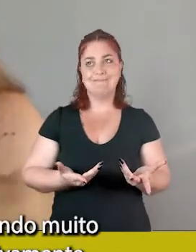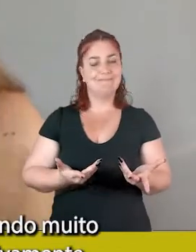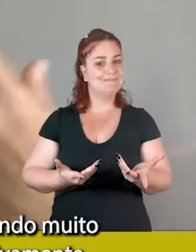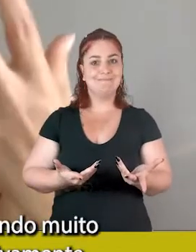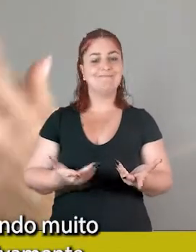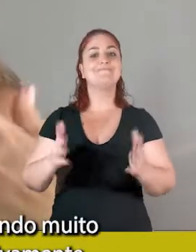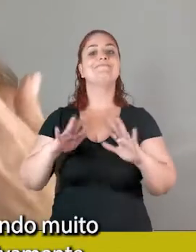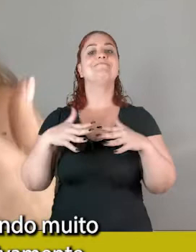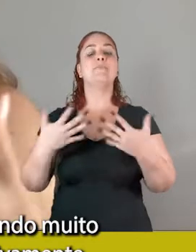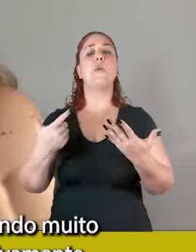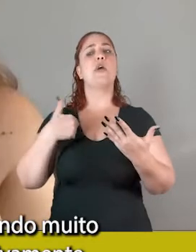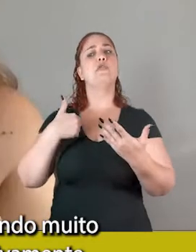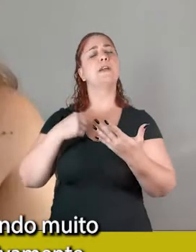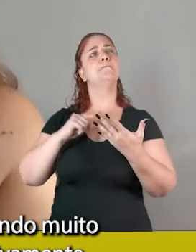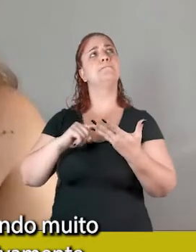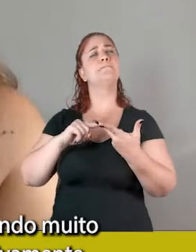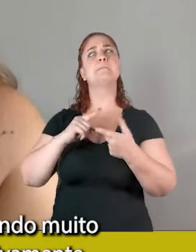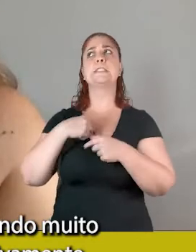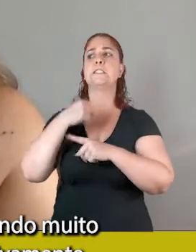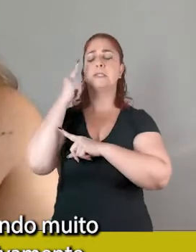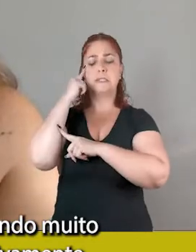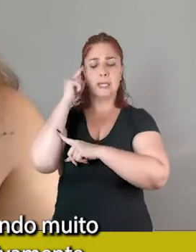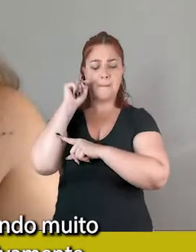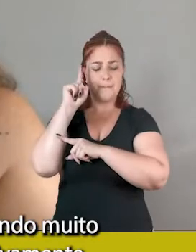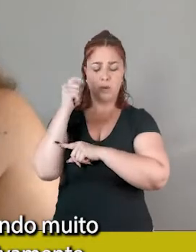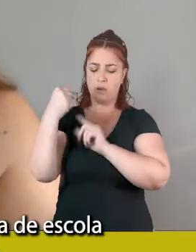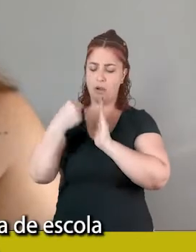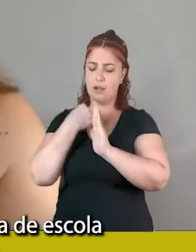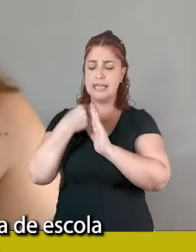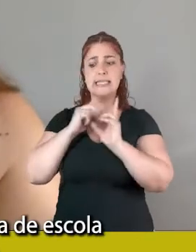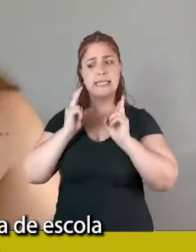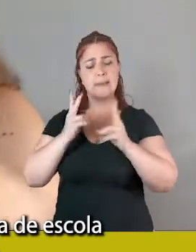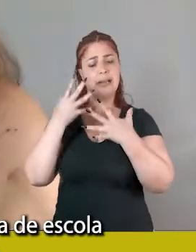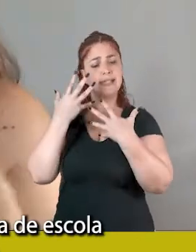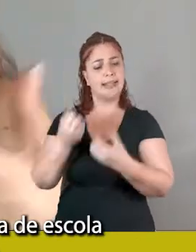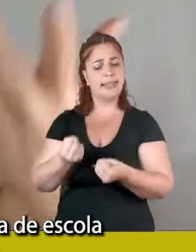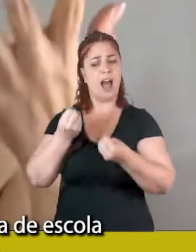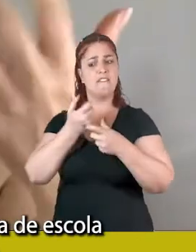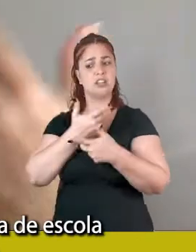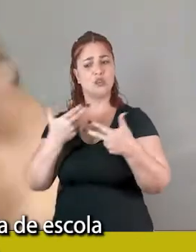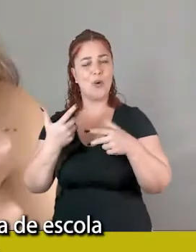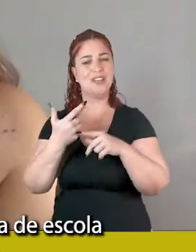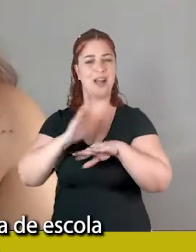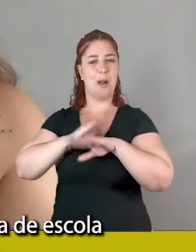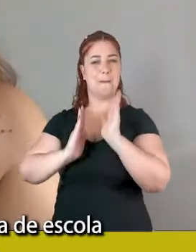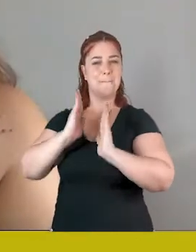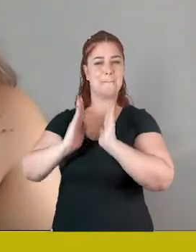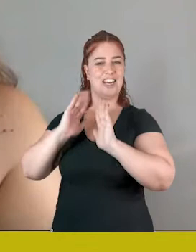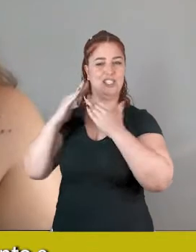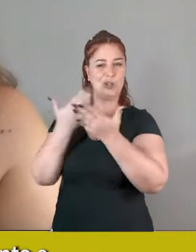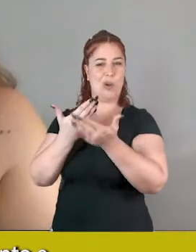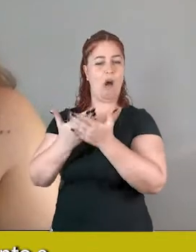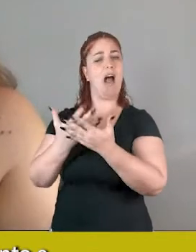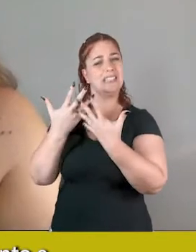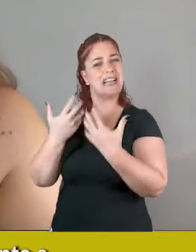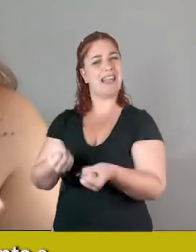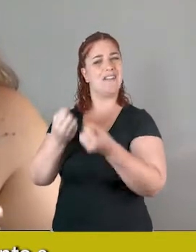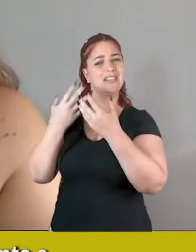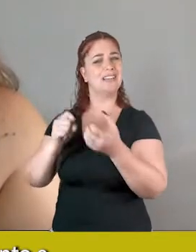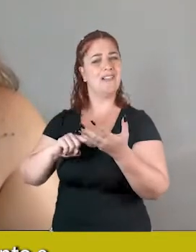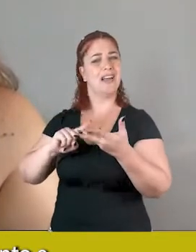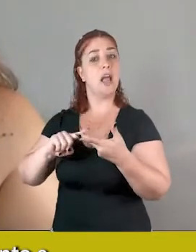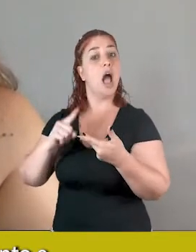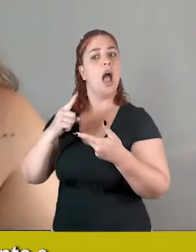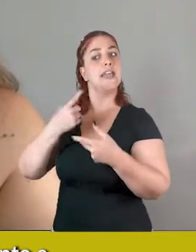aí eu fiquei questionando muito, né, a gente aceitava passivamente algumas coisas, na época de escola, por exemplo, sem questionar